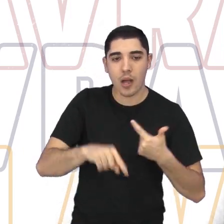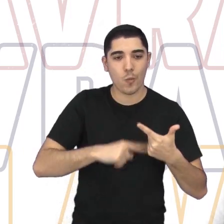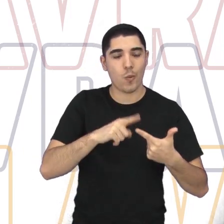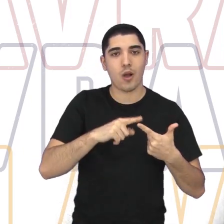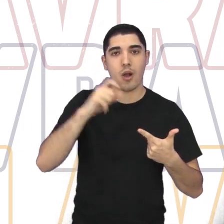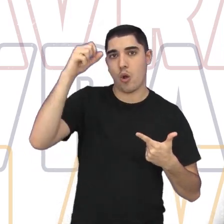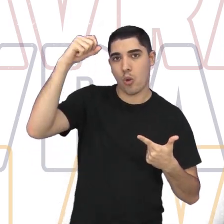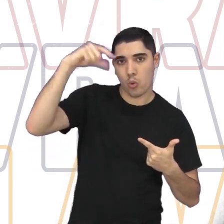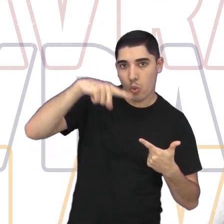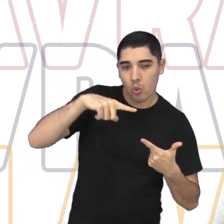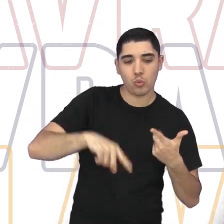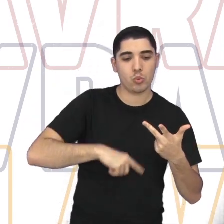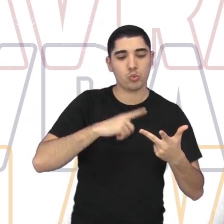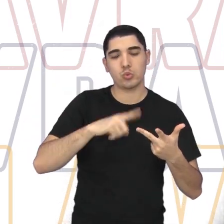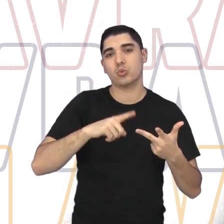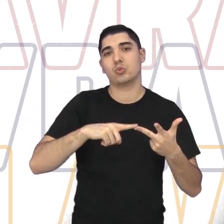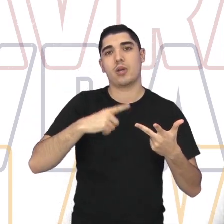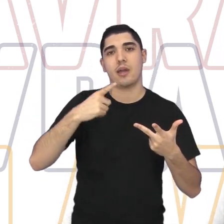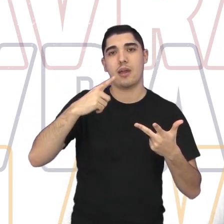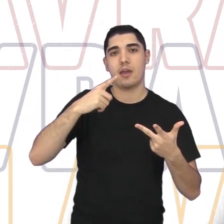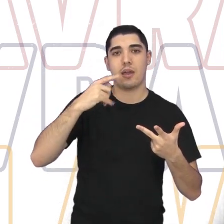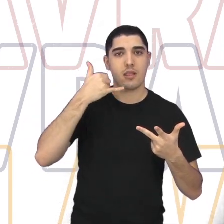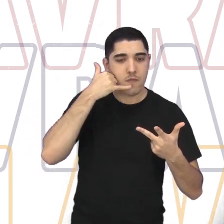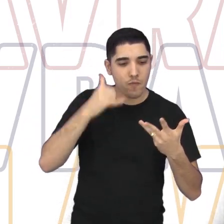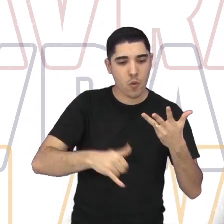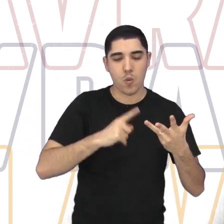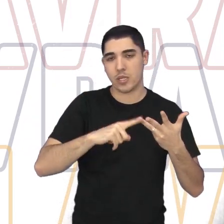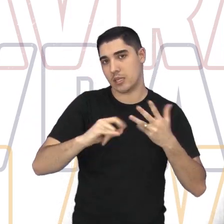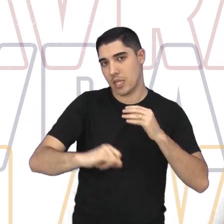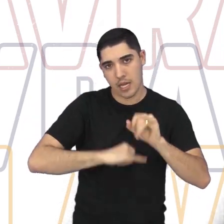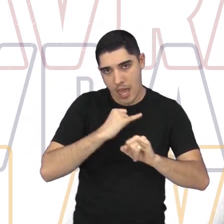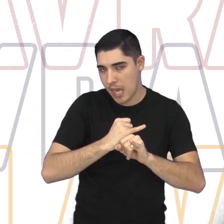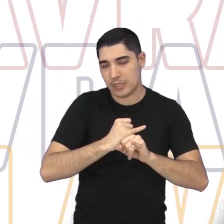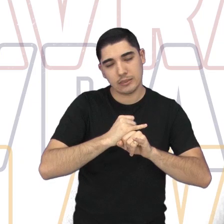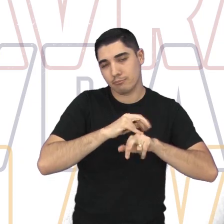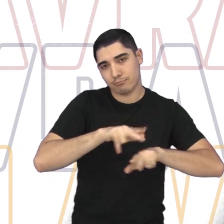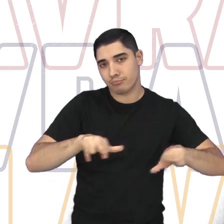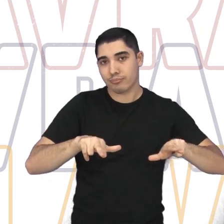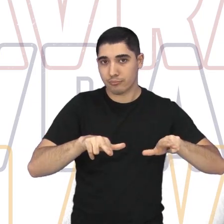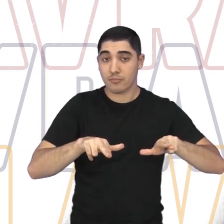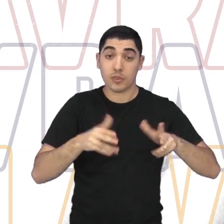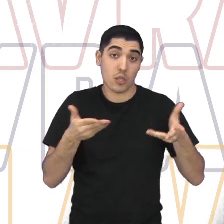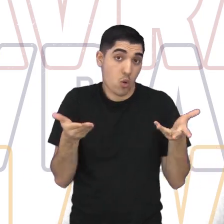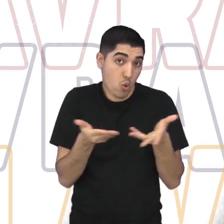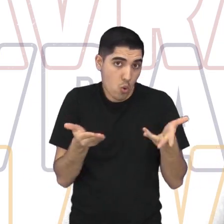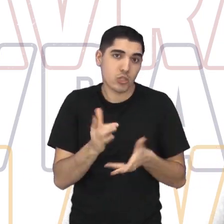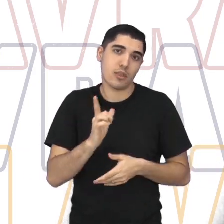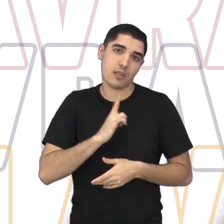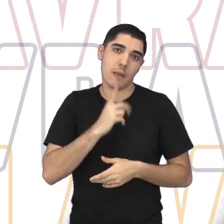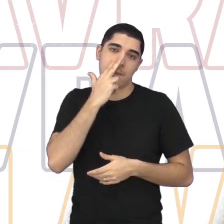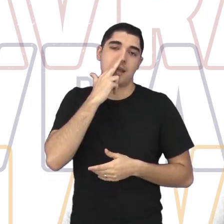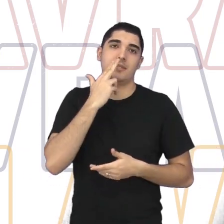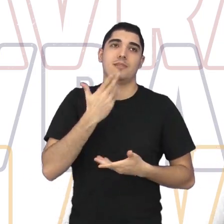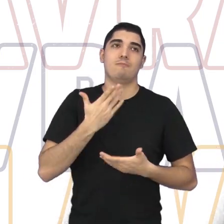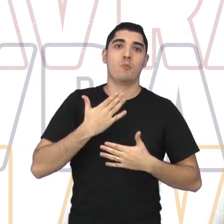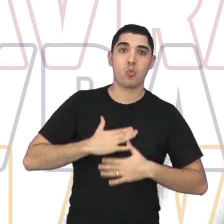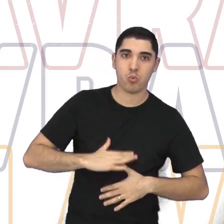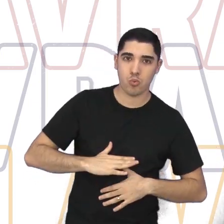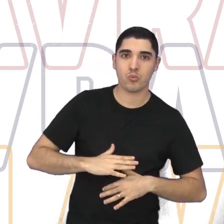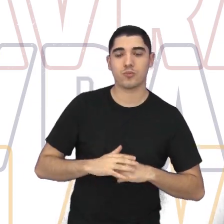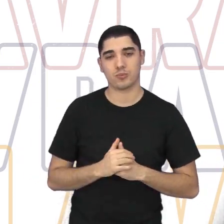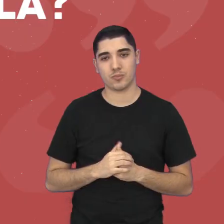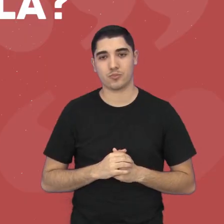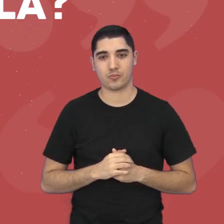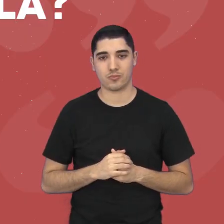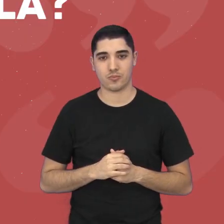telefone, internet, né? Então, hoje, a gente pode dizer que a gente está mais tranquilo por conta